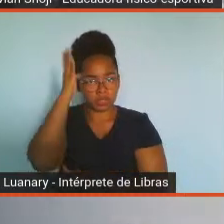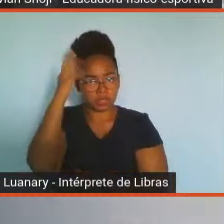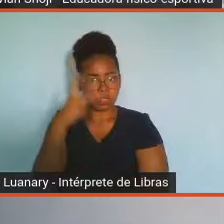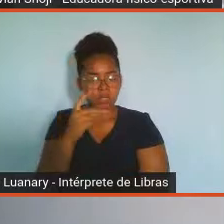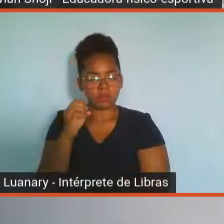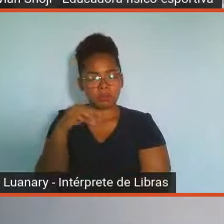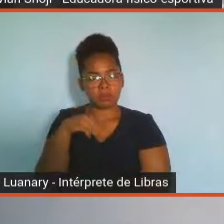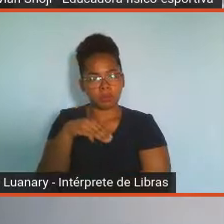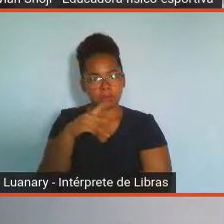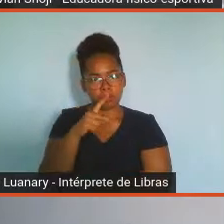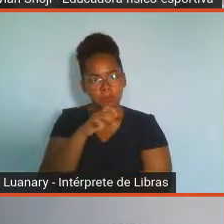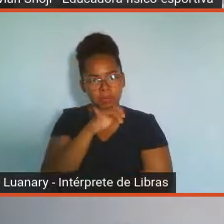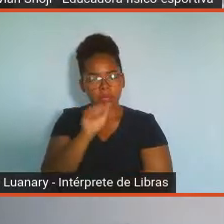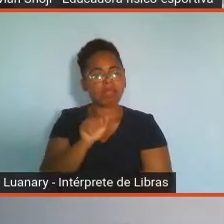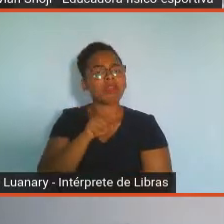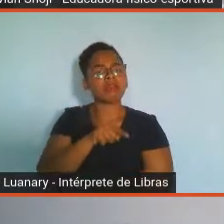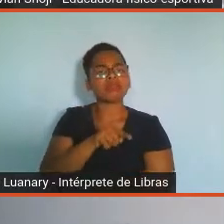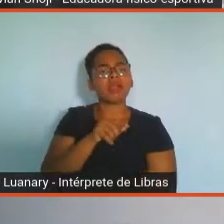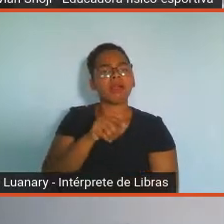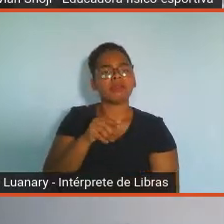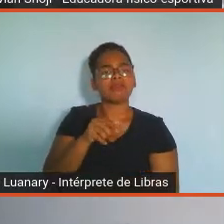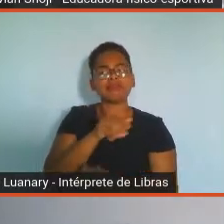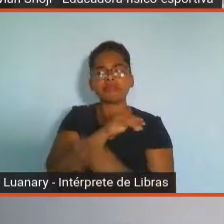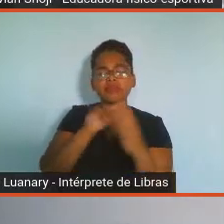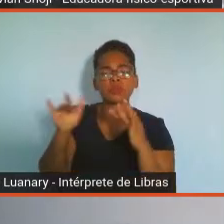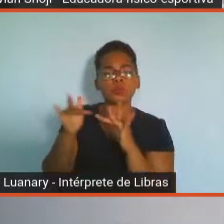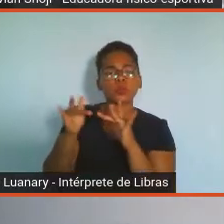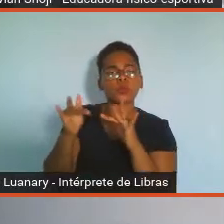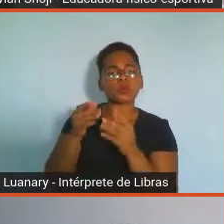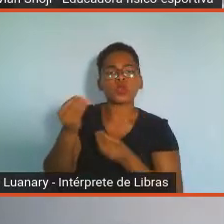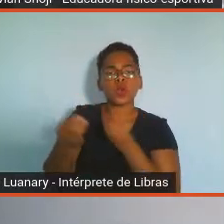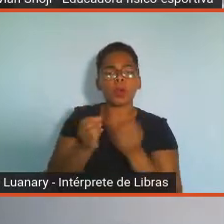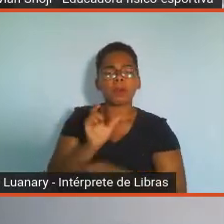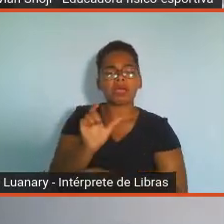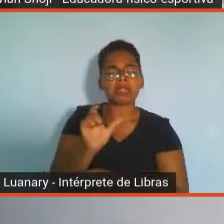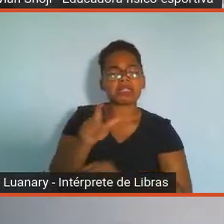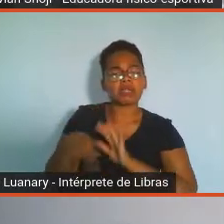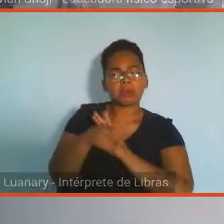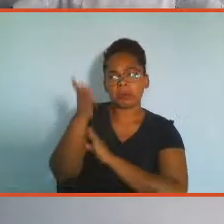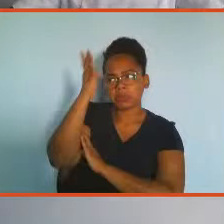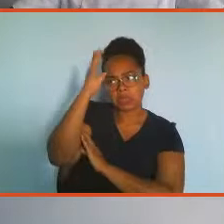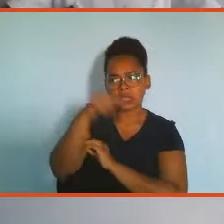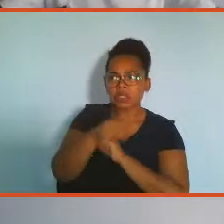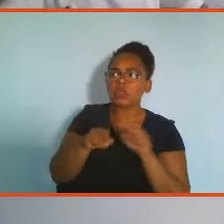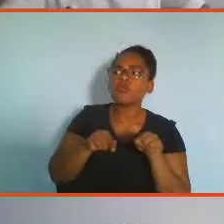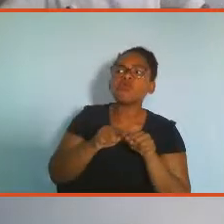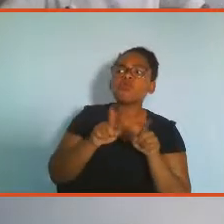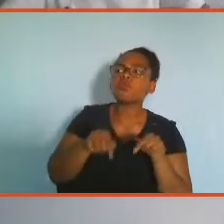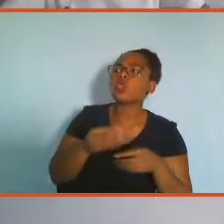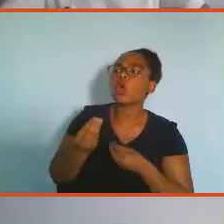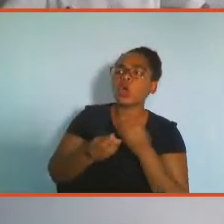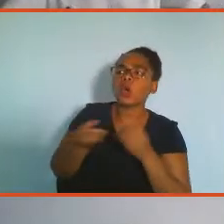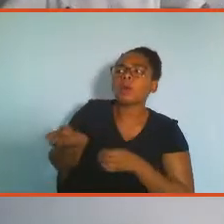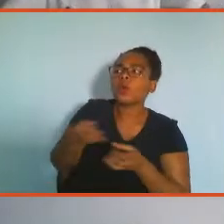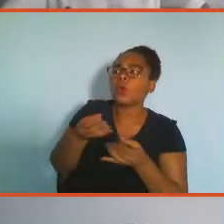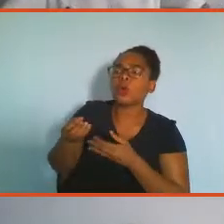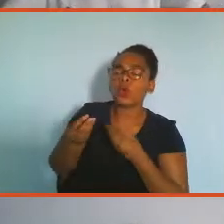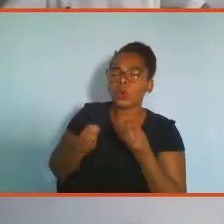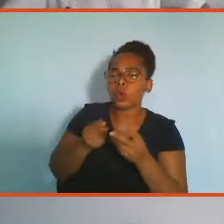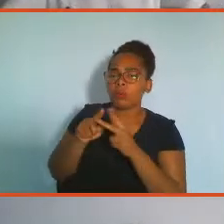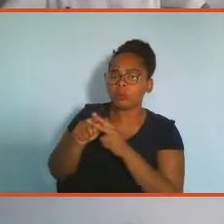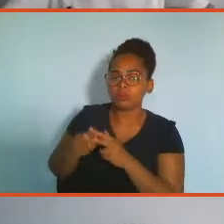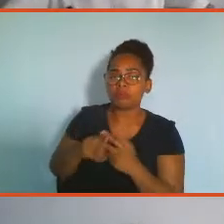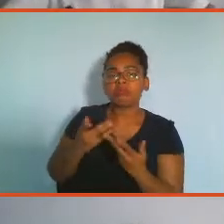basta entrar em contato com a nossa central de atendimento através do e-mail atendimento.pompeia arroba